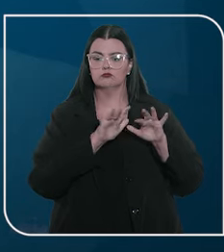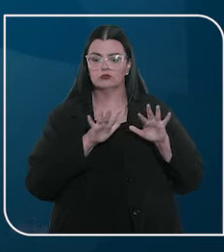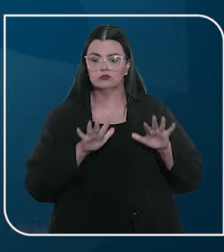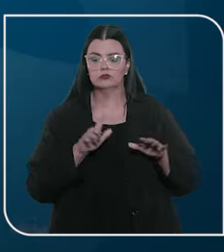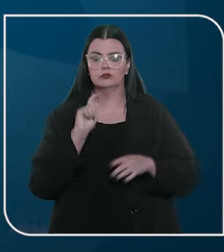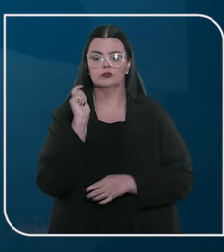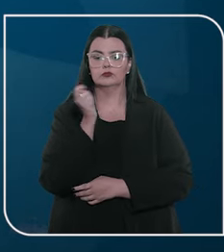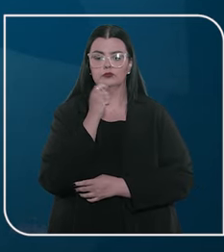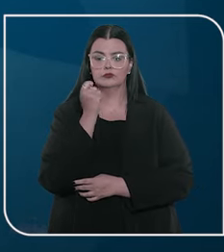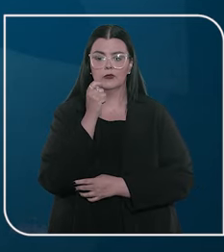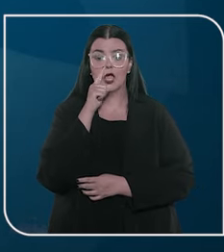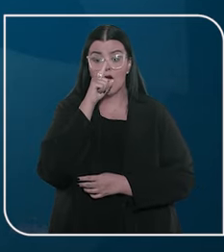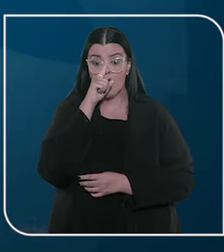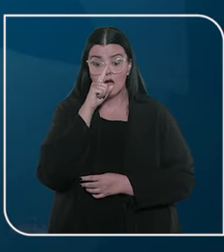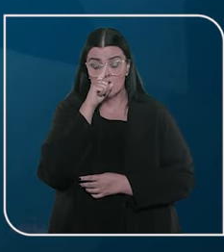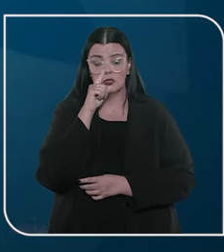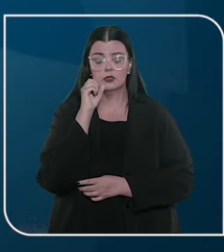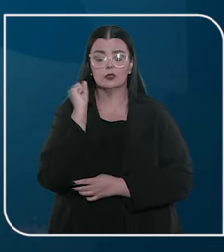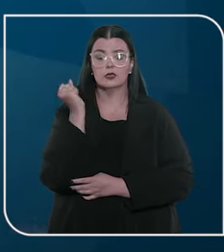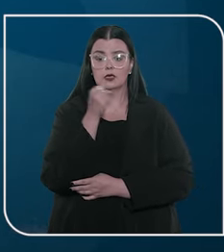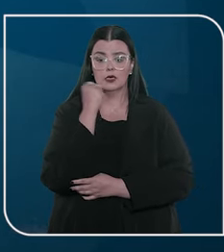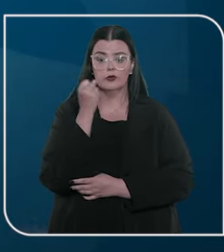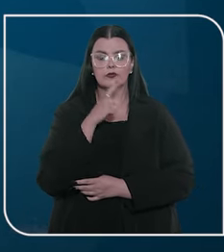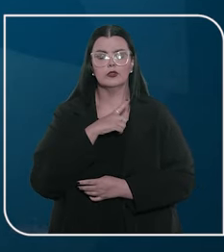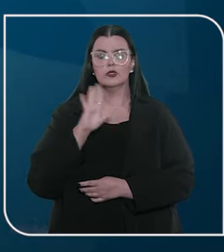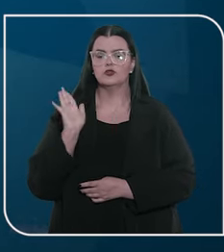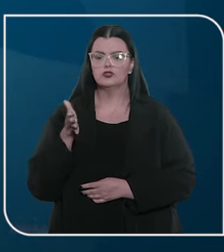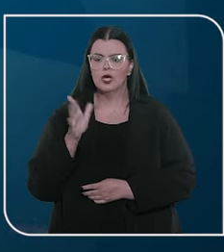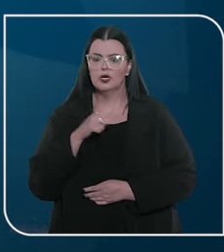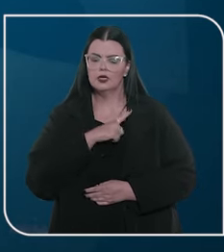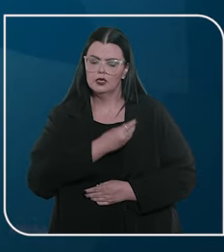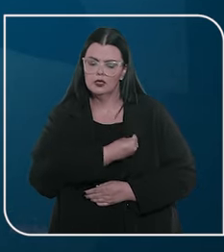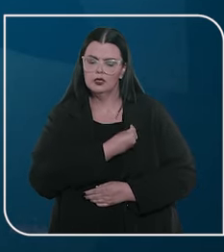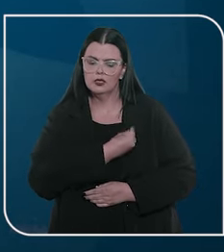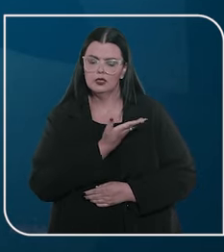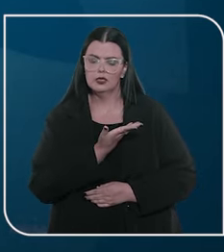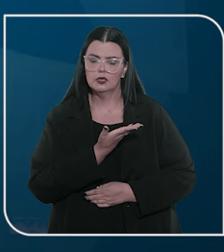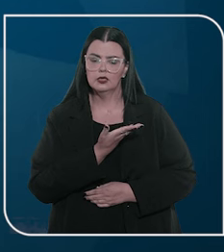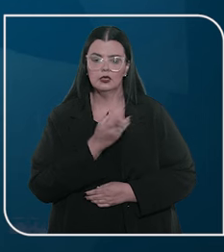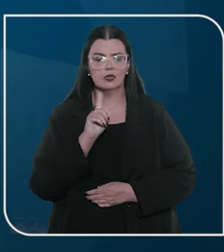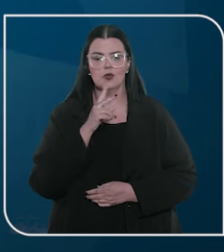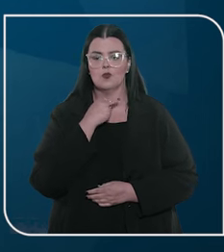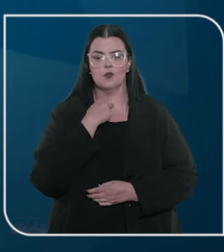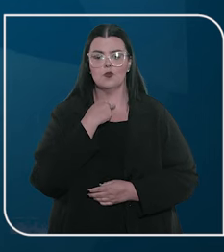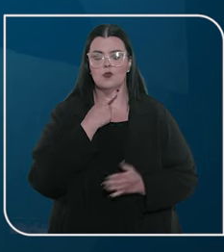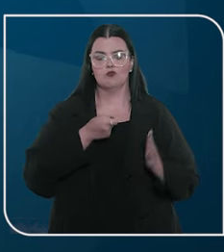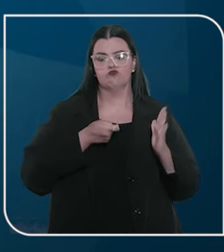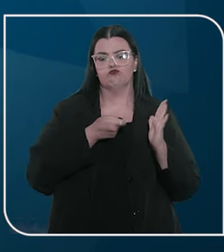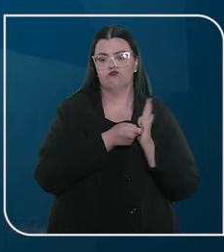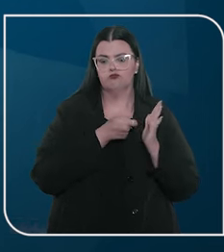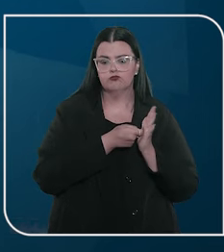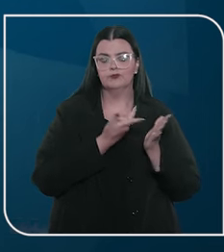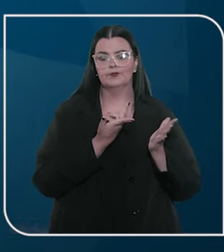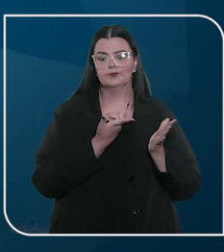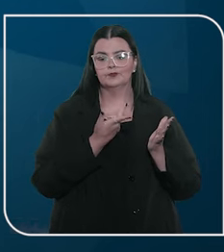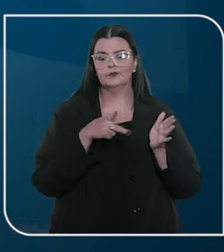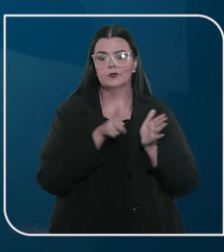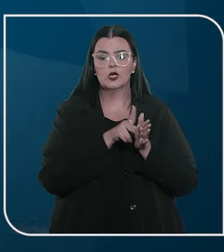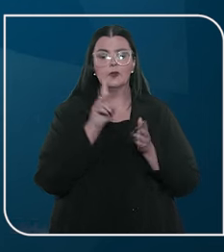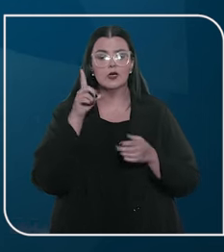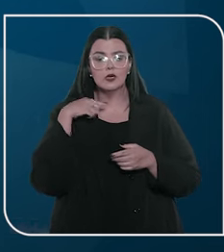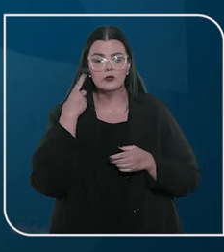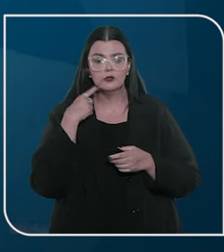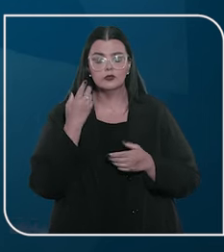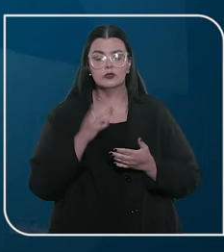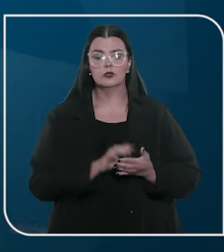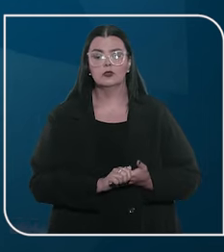hoje o dia, a crise lá é tão grave, ah, mas já está aqui, já está aqui, mas não pode exigir que os advogados, a própria